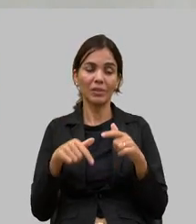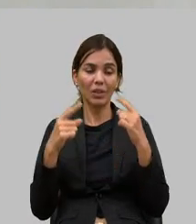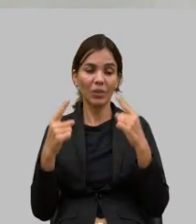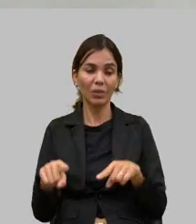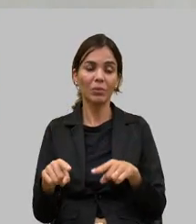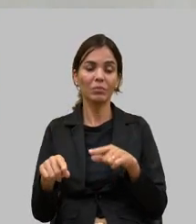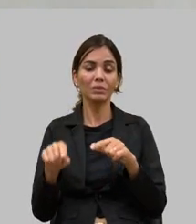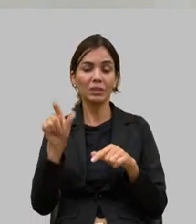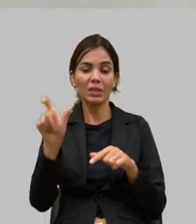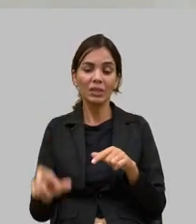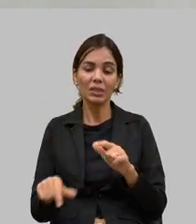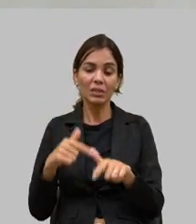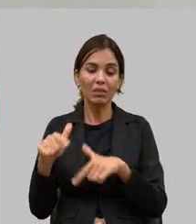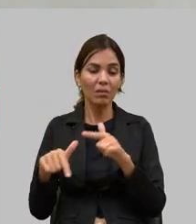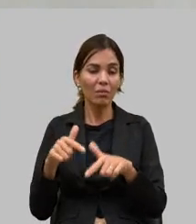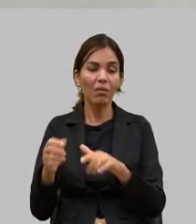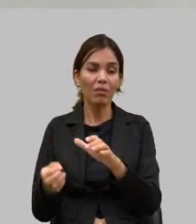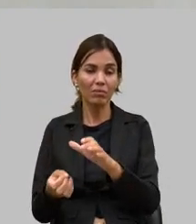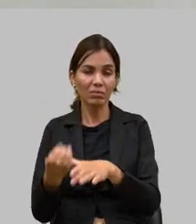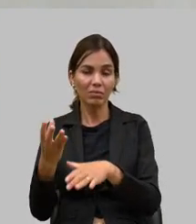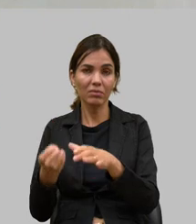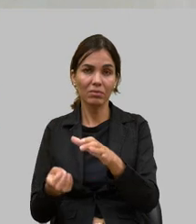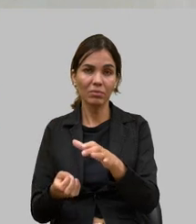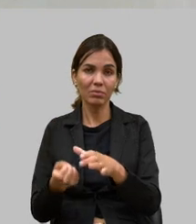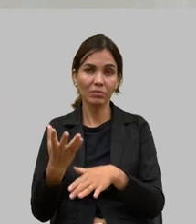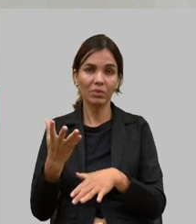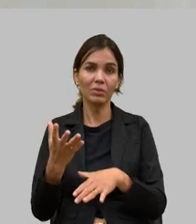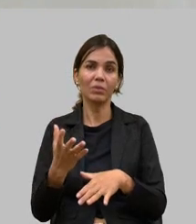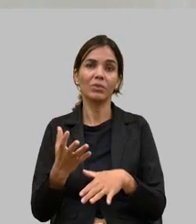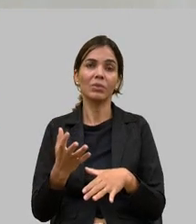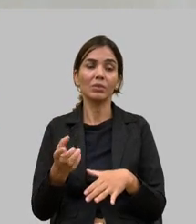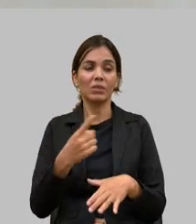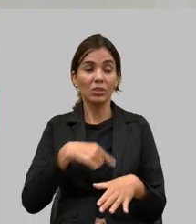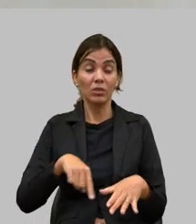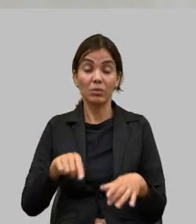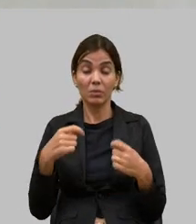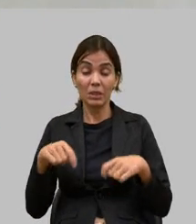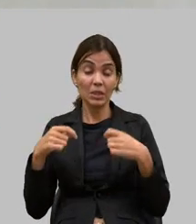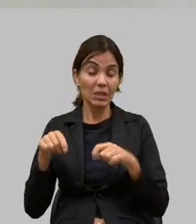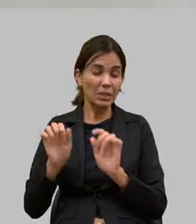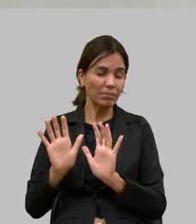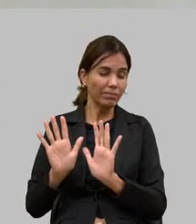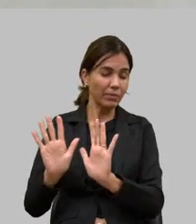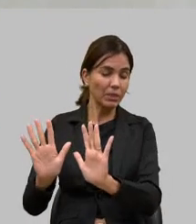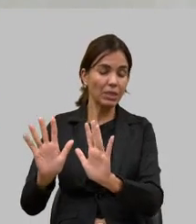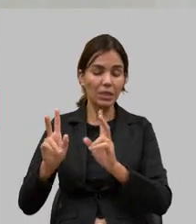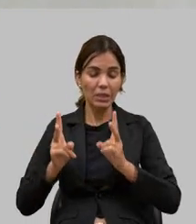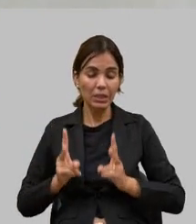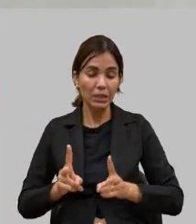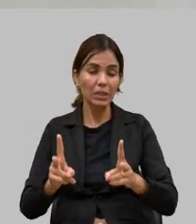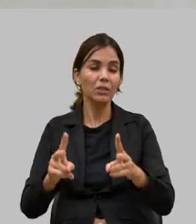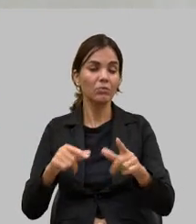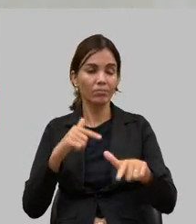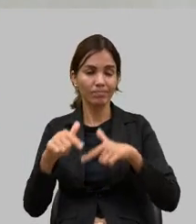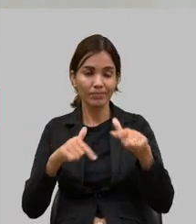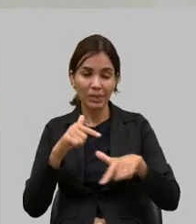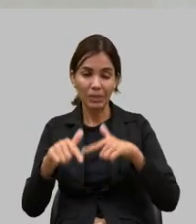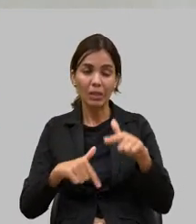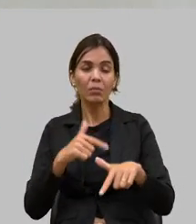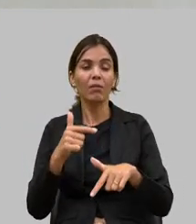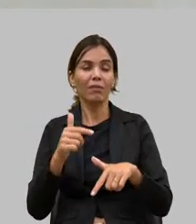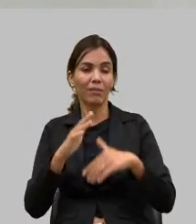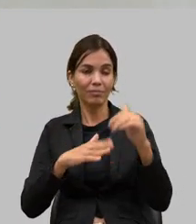nós devemos ser sim uma resistência constante trabalhando com técnica mas sabendo